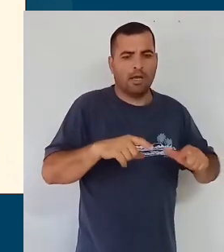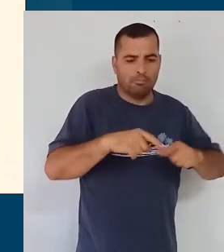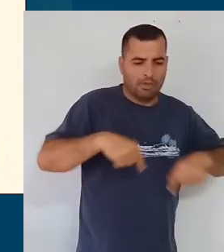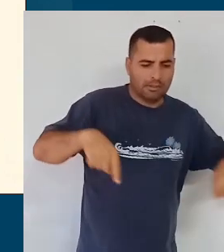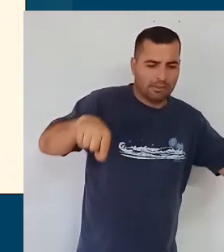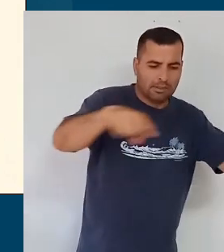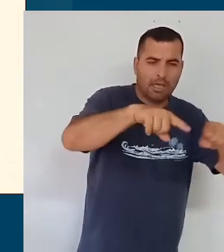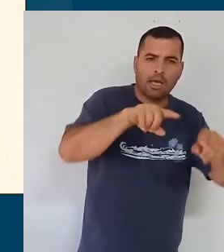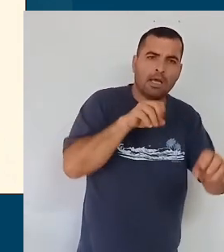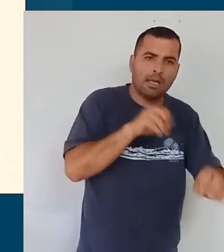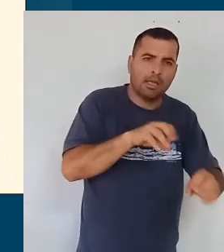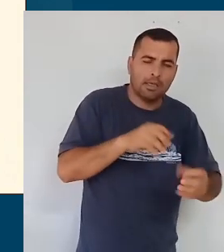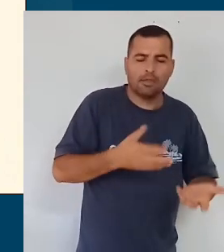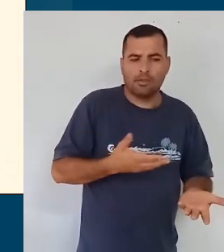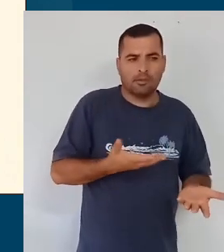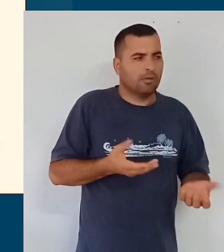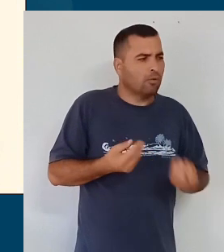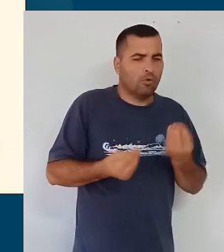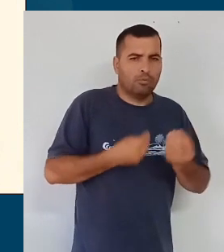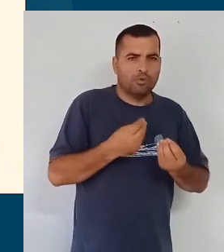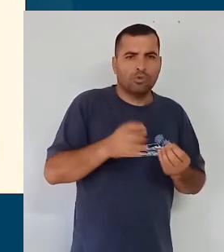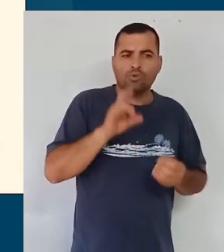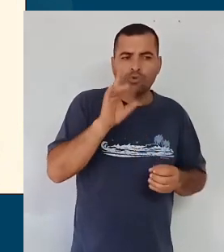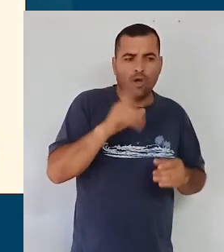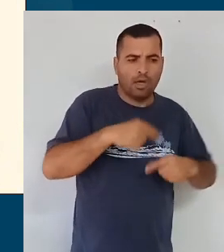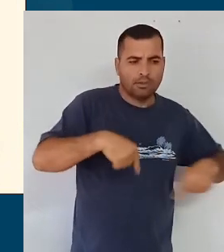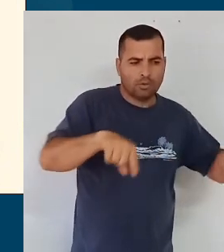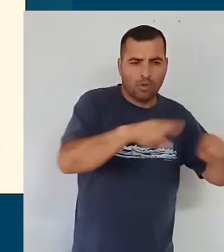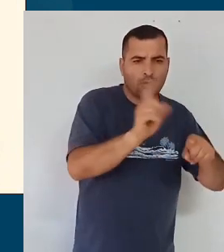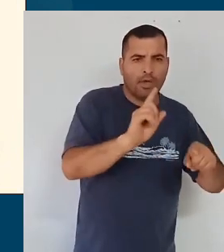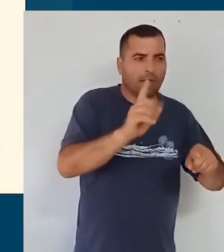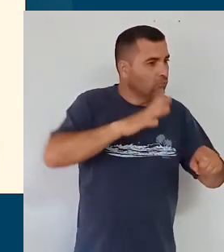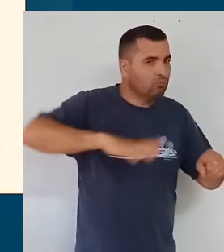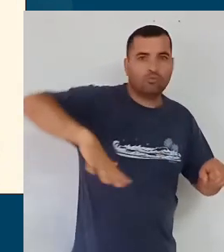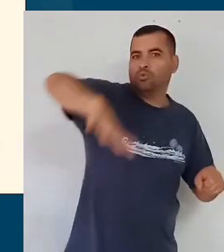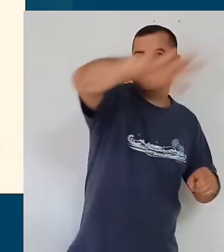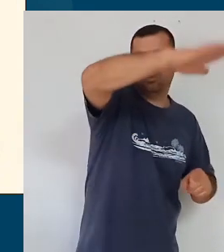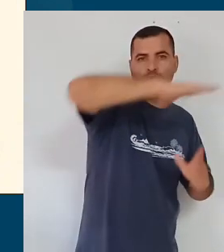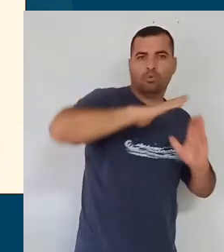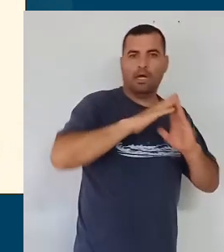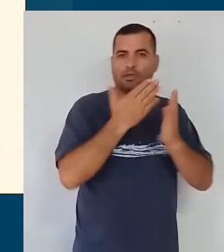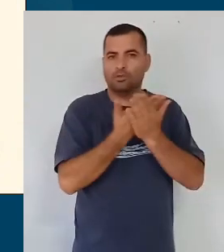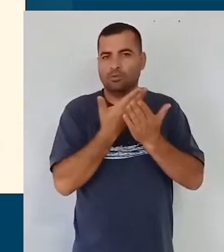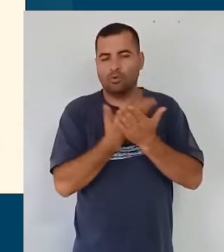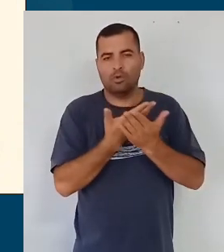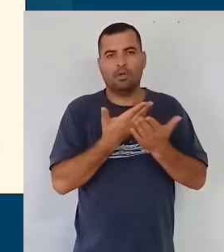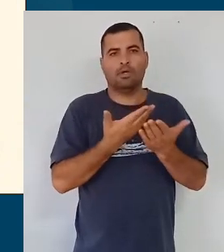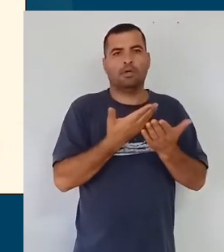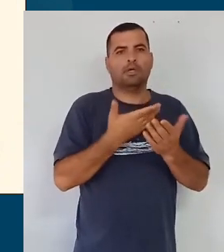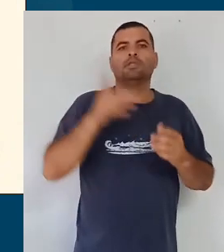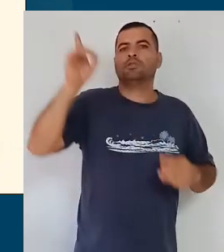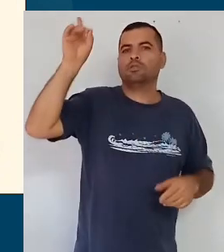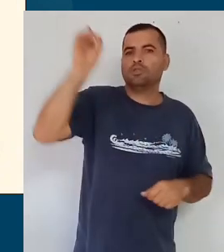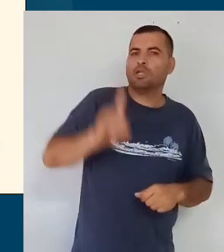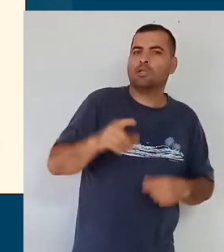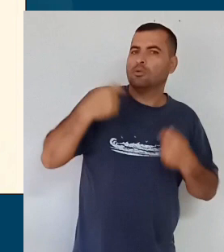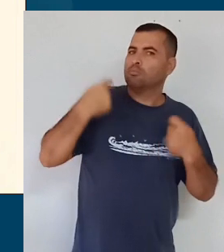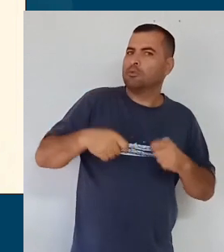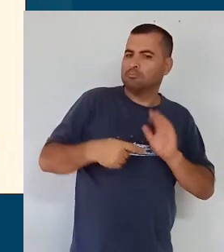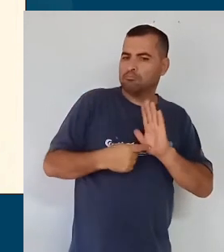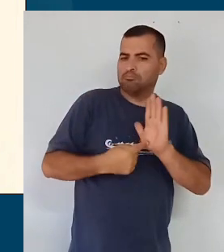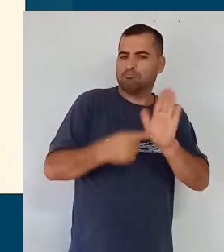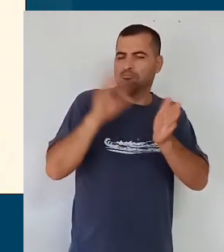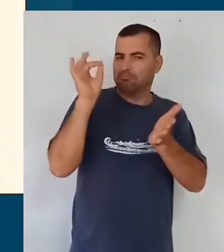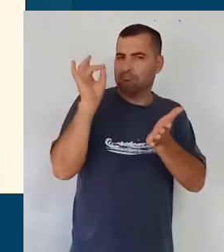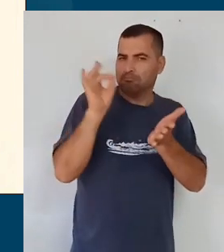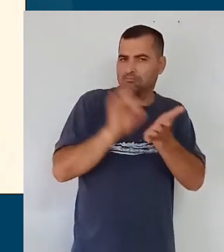sala, como é que eu organizo, não só da sala, mas também da própria unidade escolar, para que esses direitos possam ser garantidos